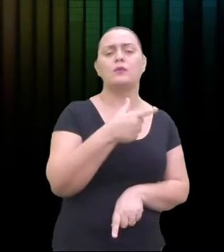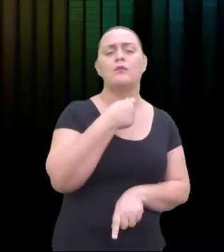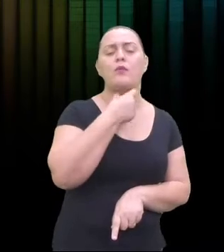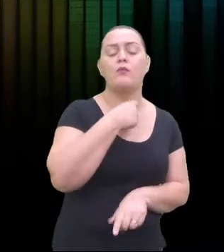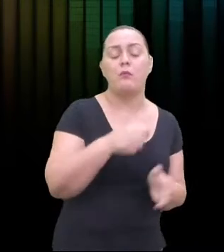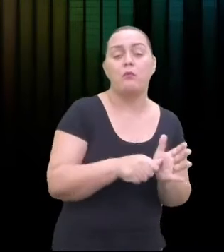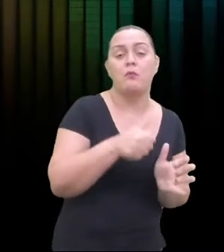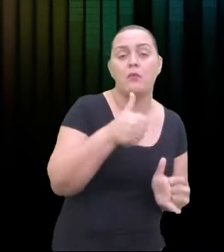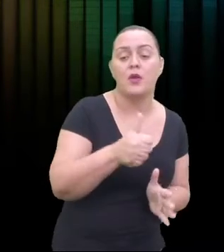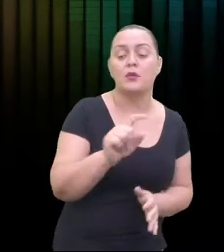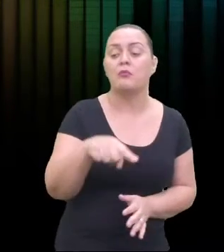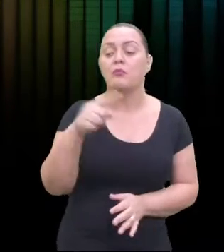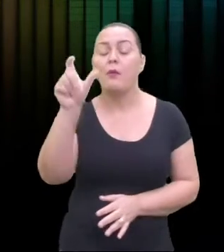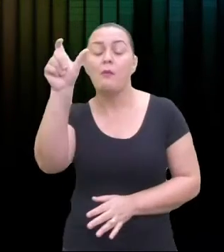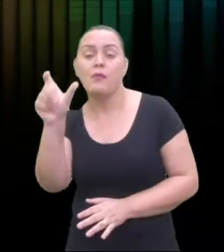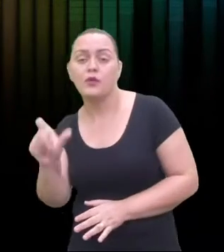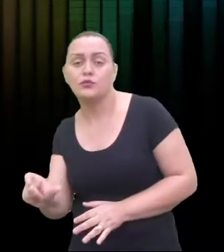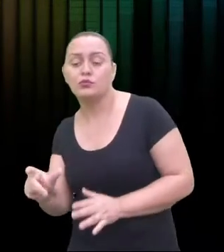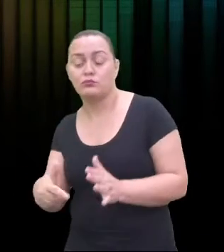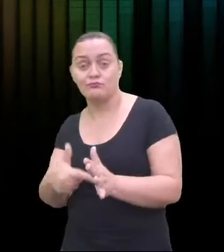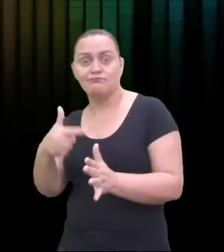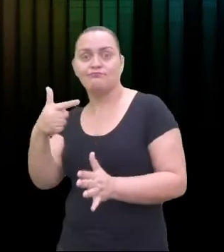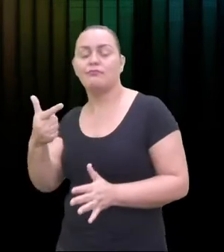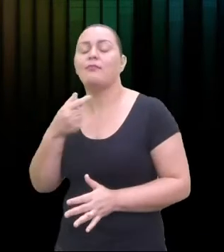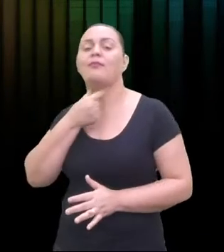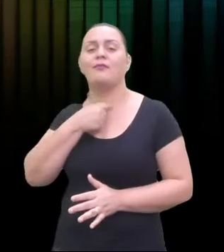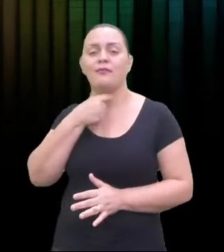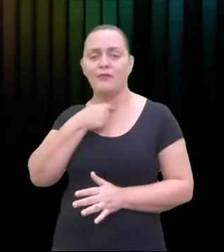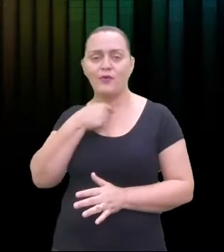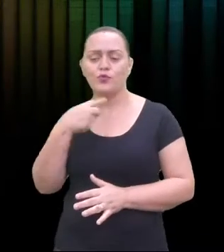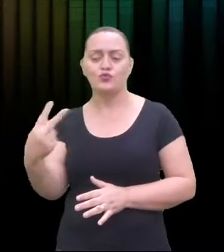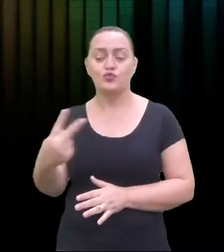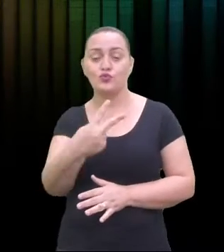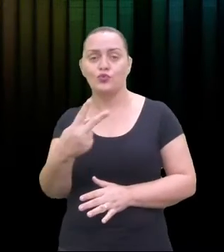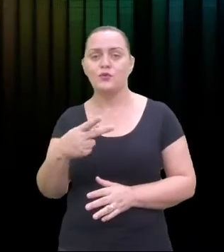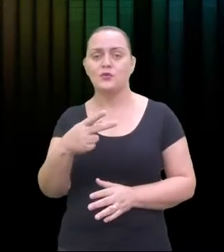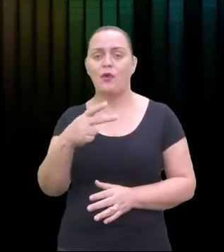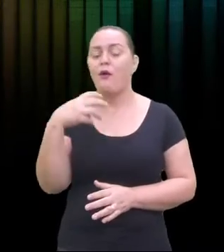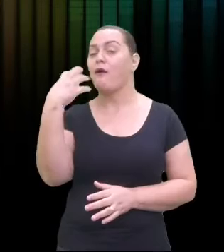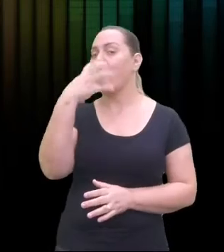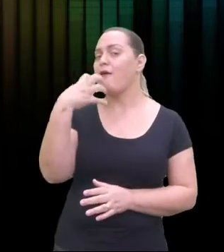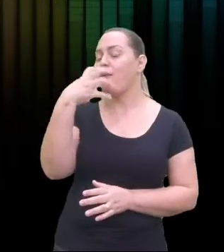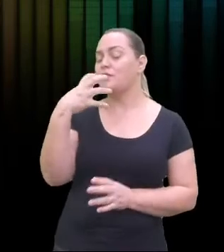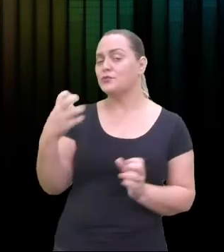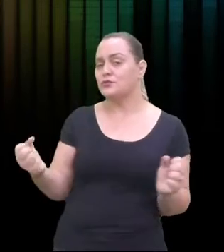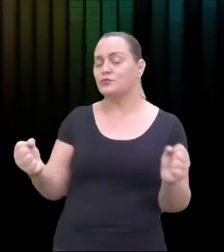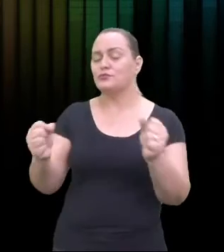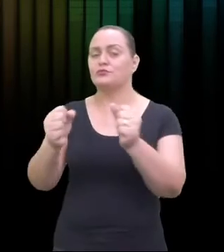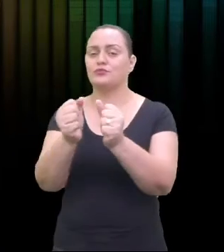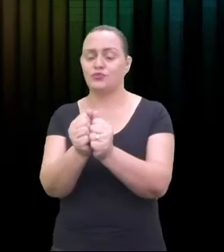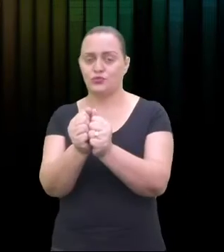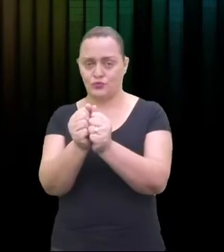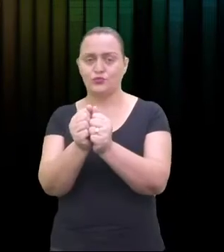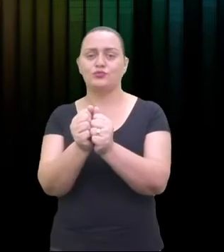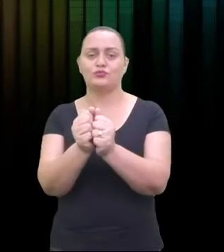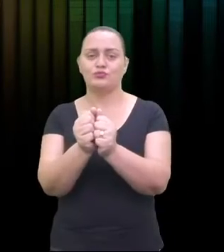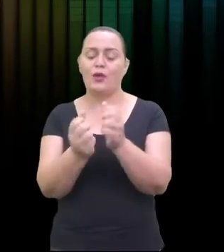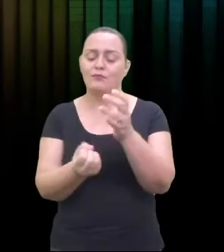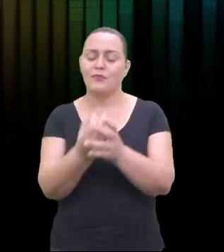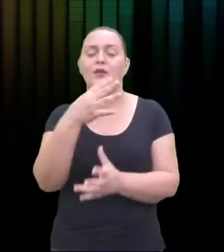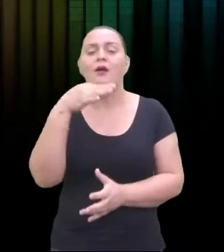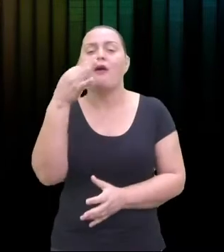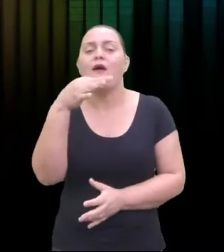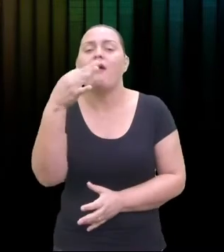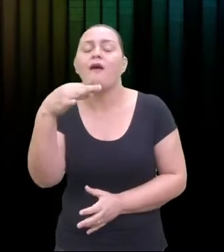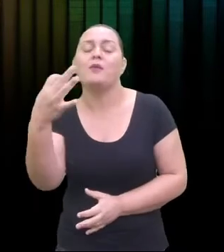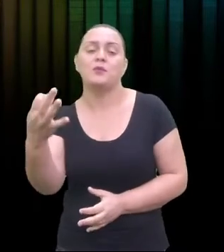diferentes melodias dentro da mesma música em que o contraponto faz a primeira e o outro faz a segunda voz. Por isso que fala,